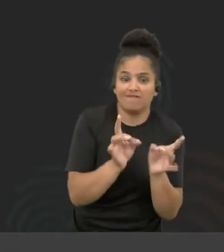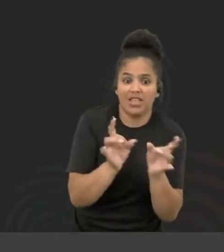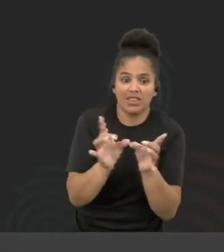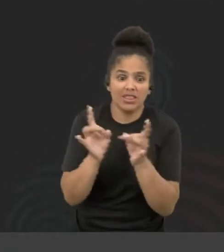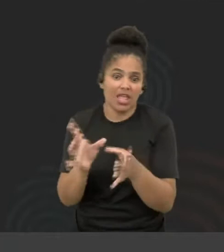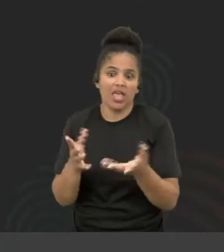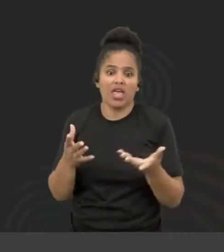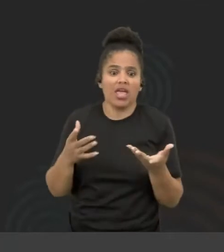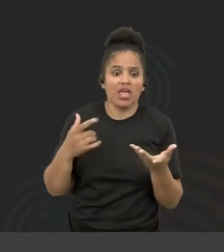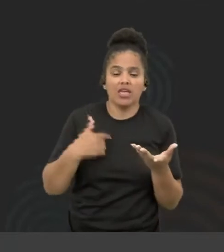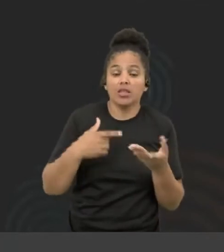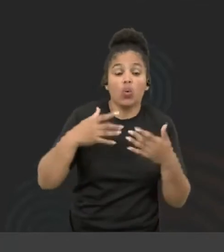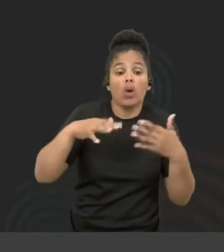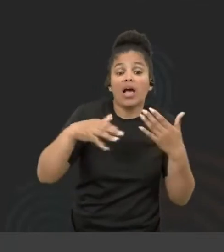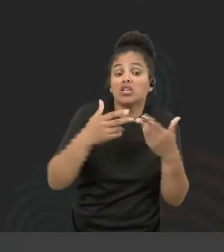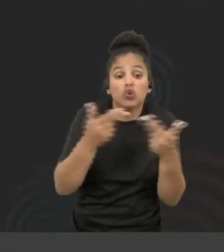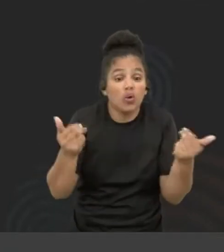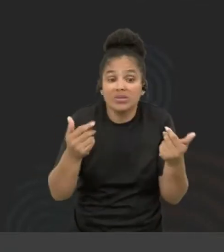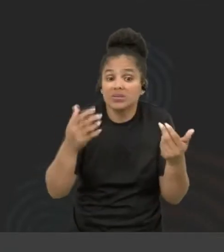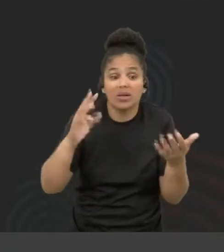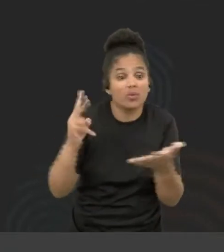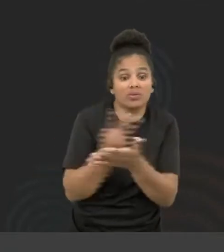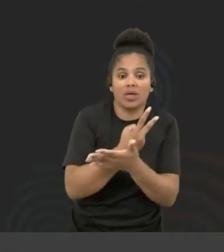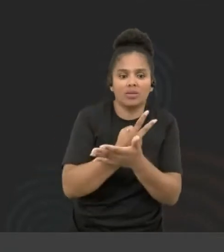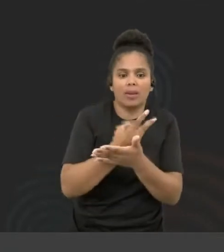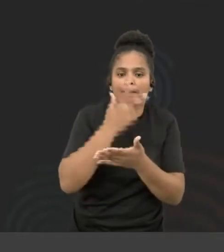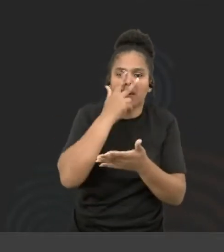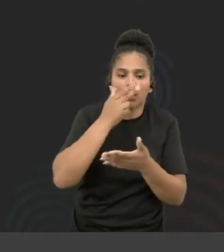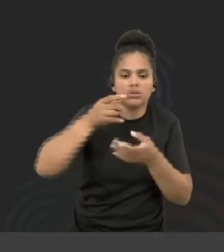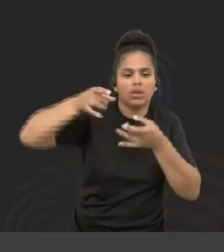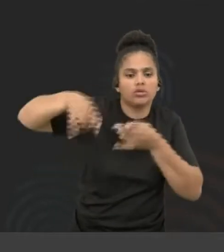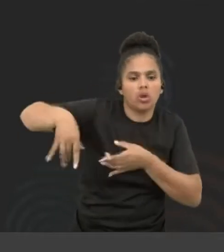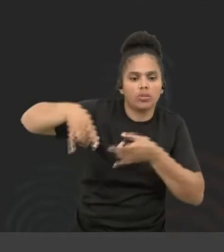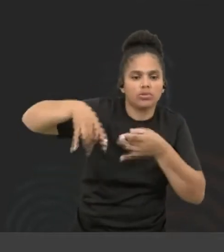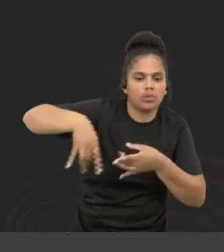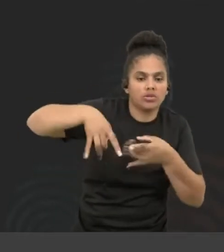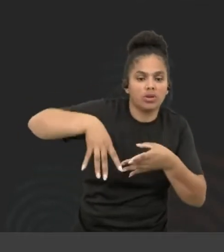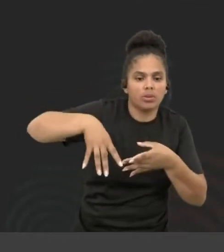coisas vão ficando pelo caminho, e a acessibilidade foi uma delas.